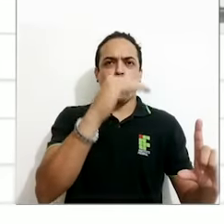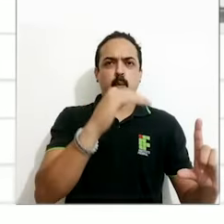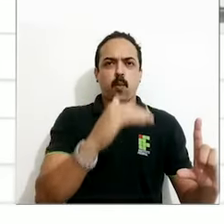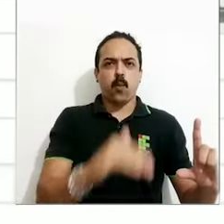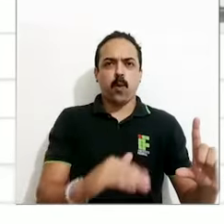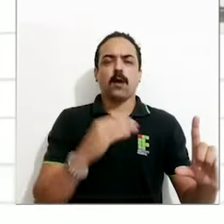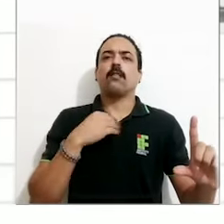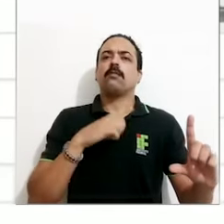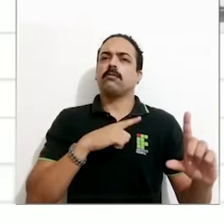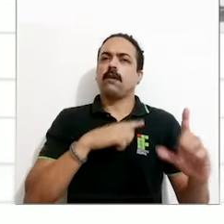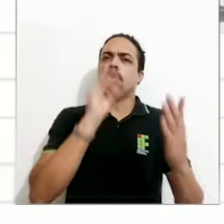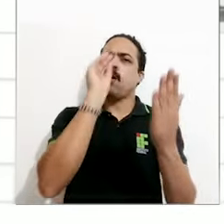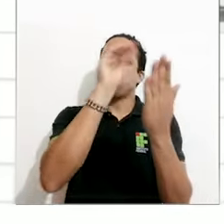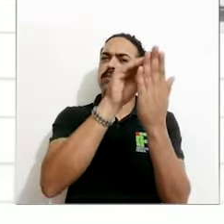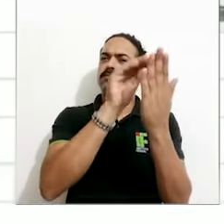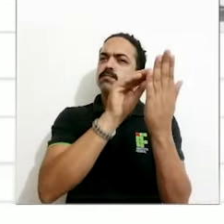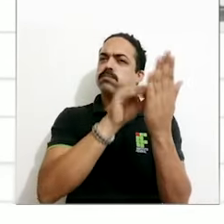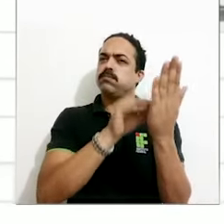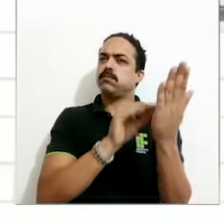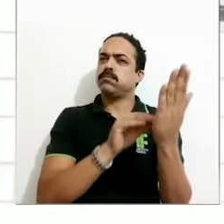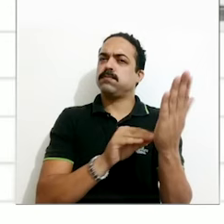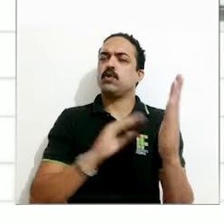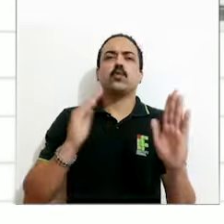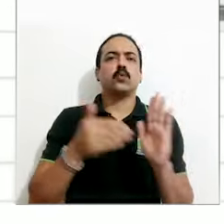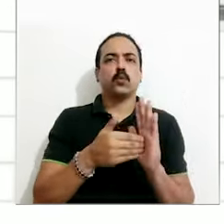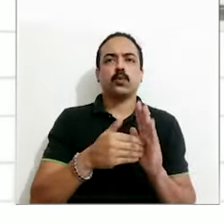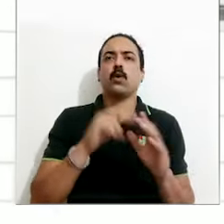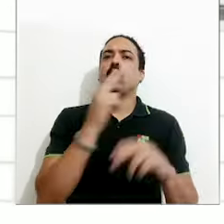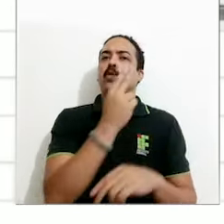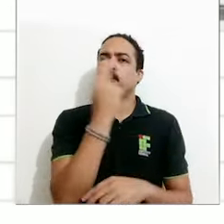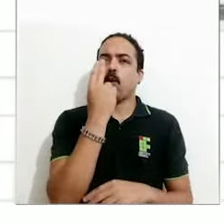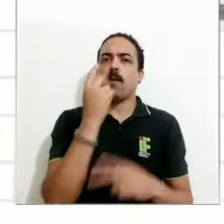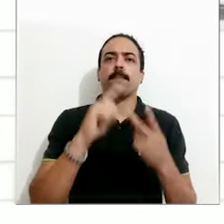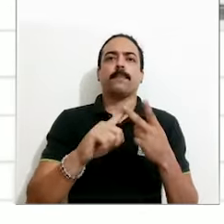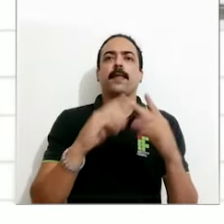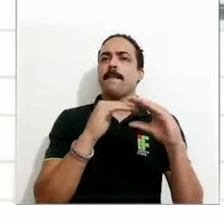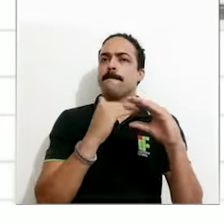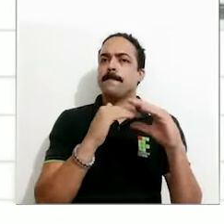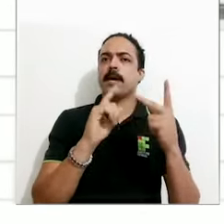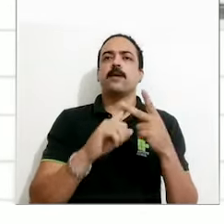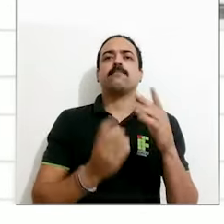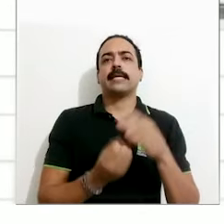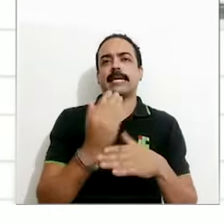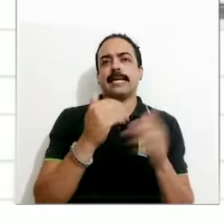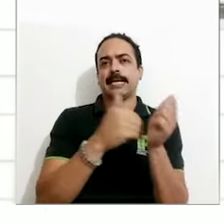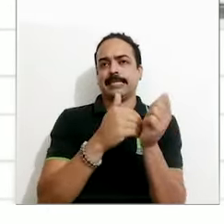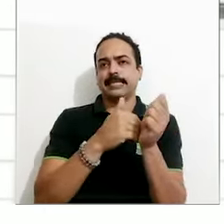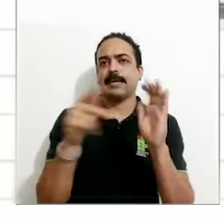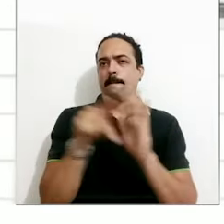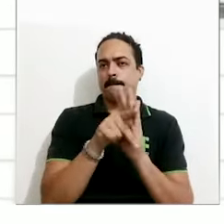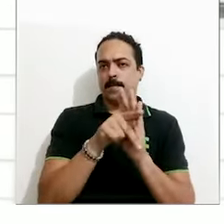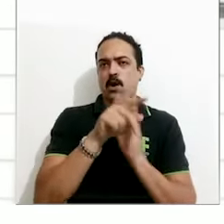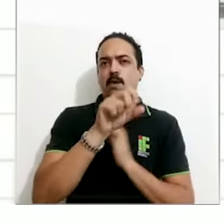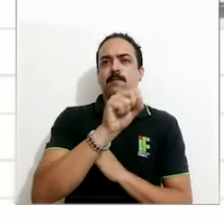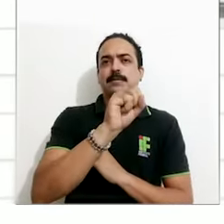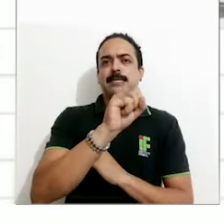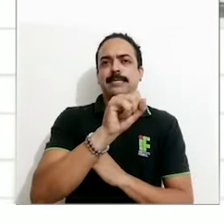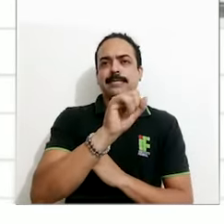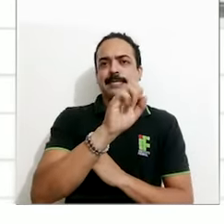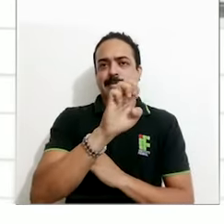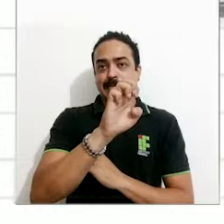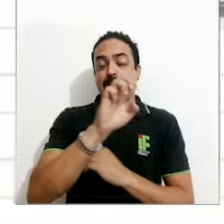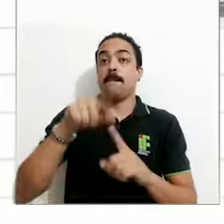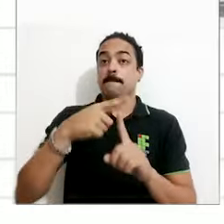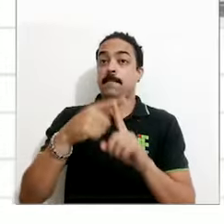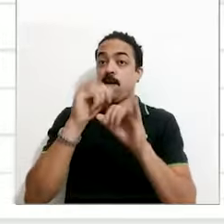preencher ele por completo, informando o nome, e-mail, criar a senha do CISAI, além de informar também